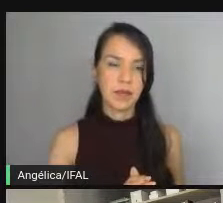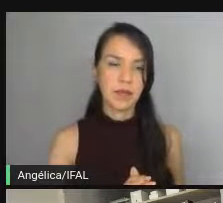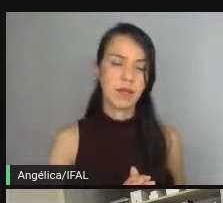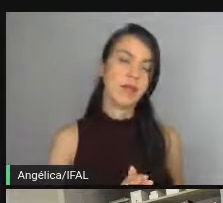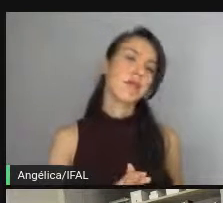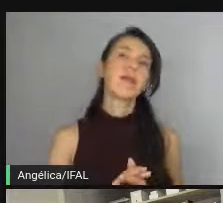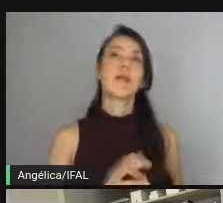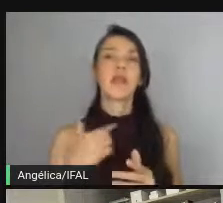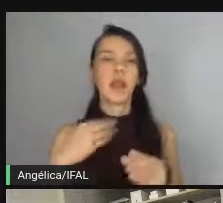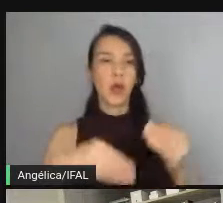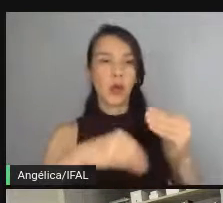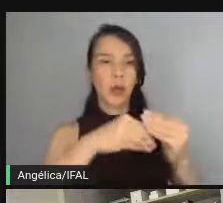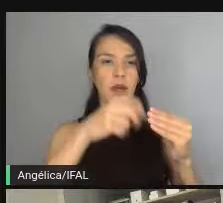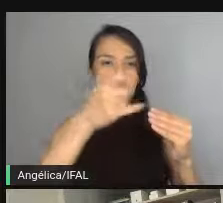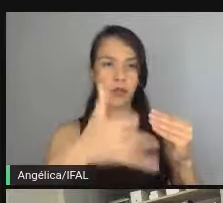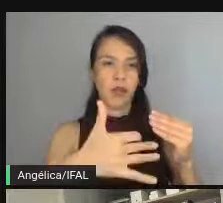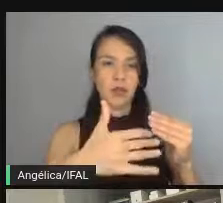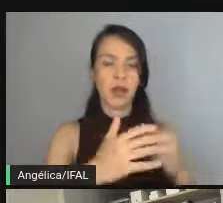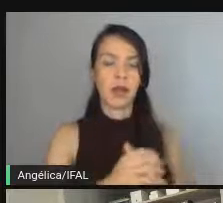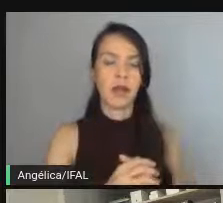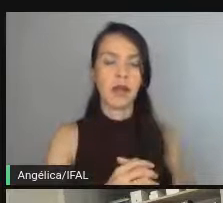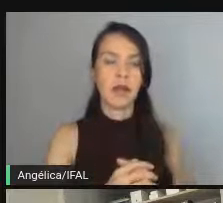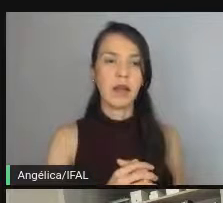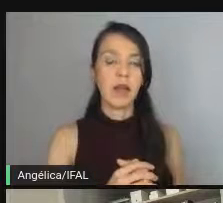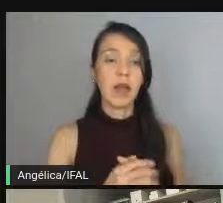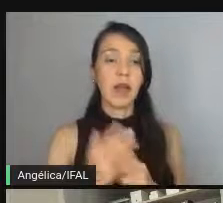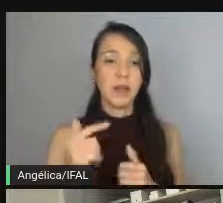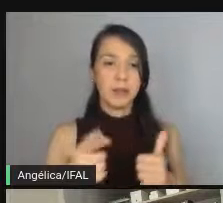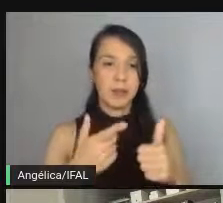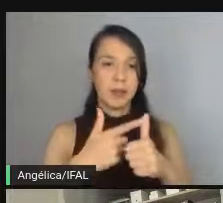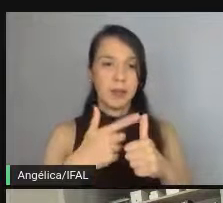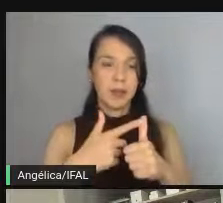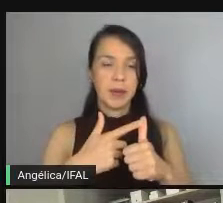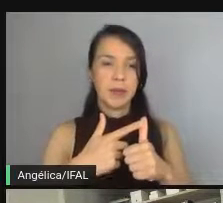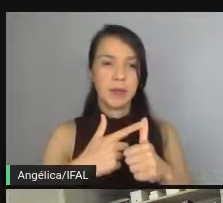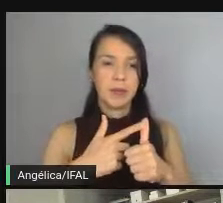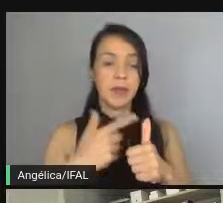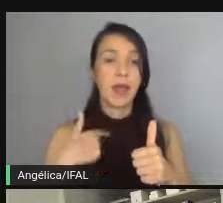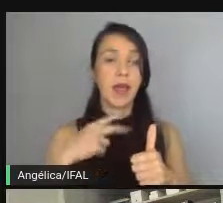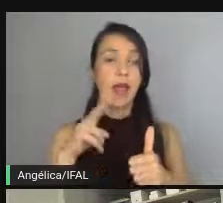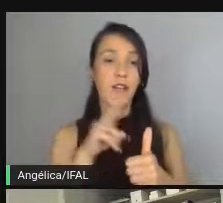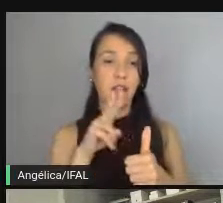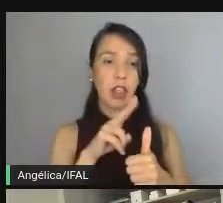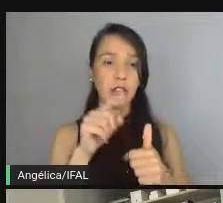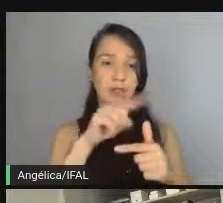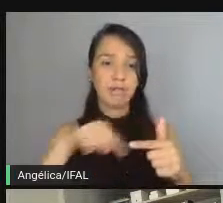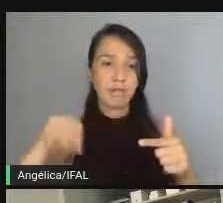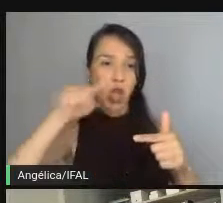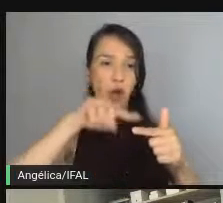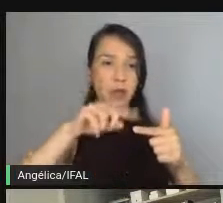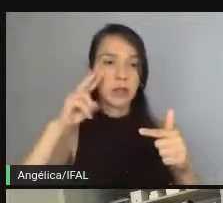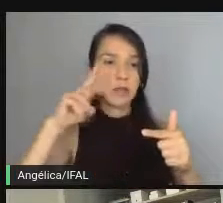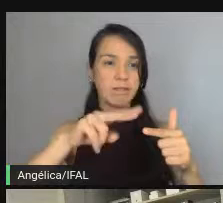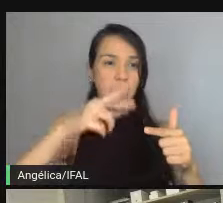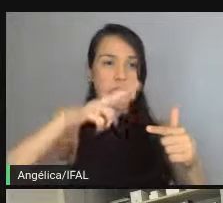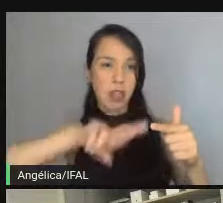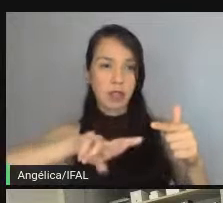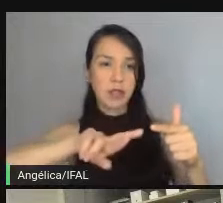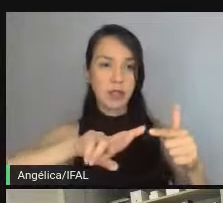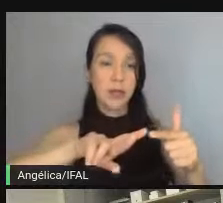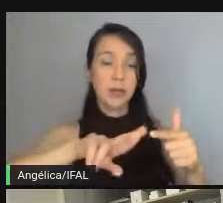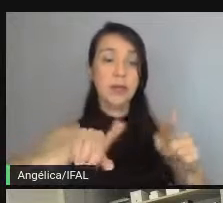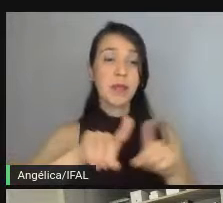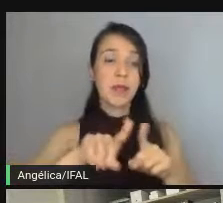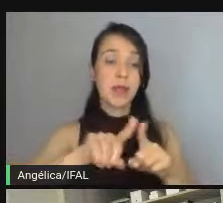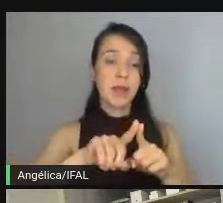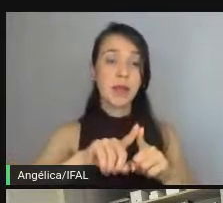complementando o que o Rashid falou. Por quê? Primeiro, aumenta a velocidade dos ciclos de revisão e